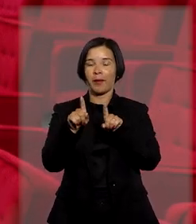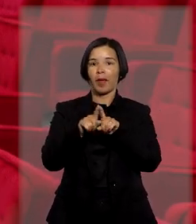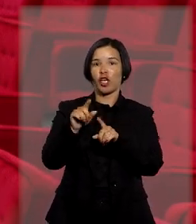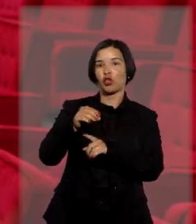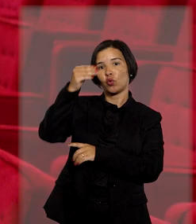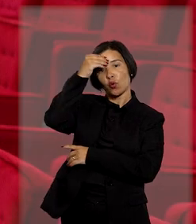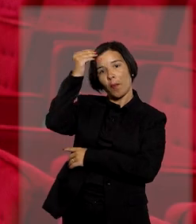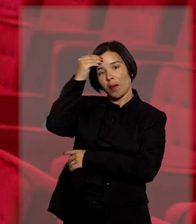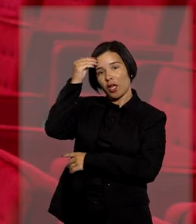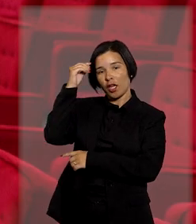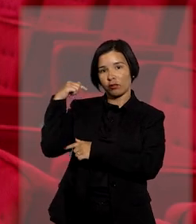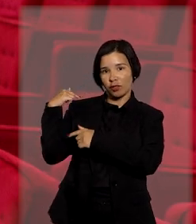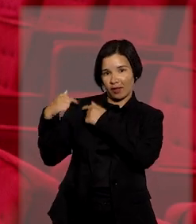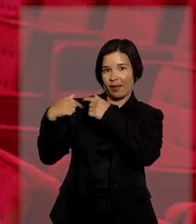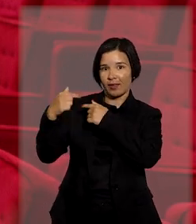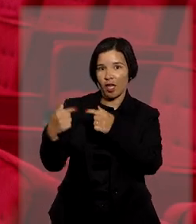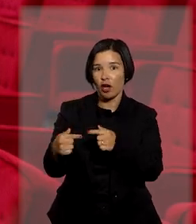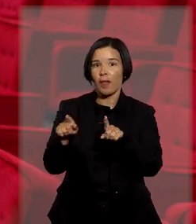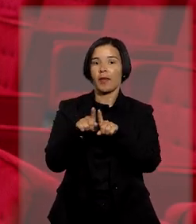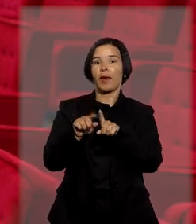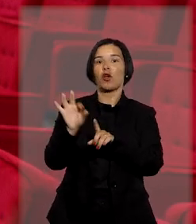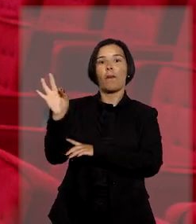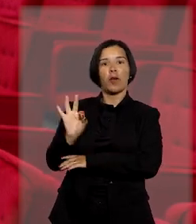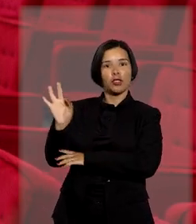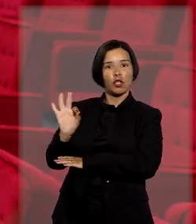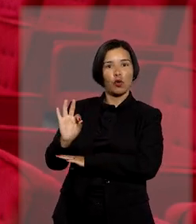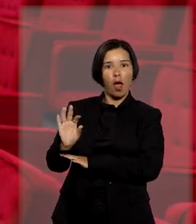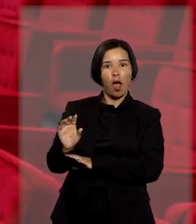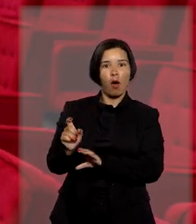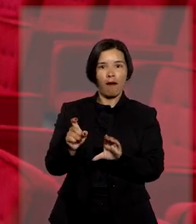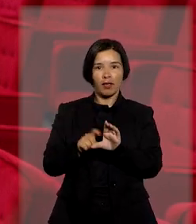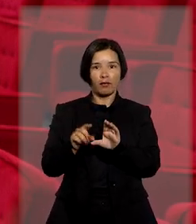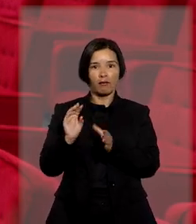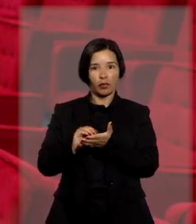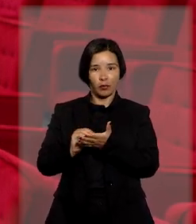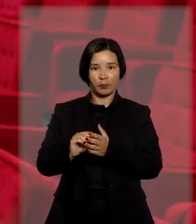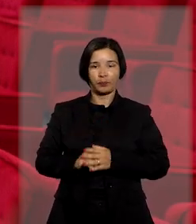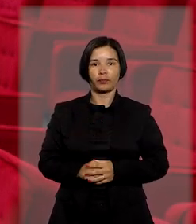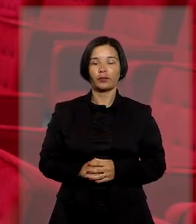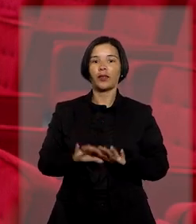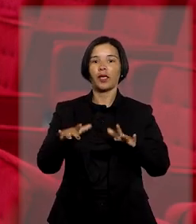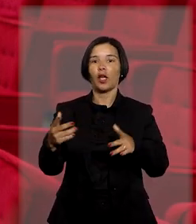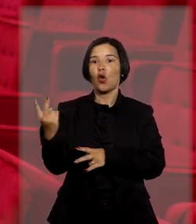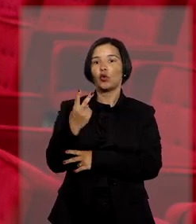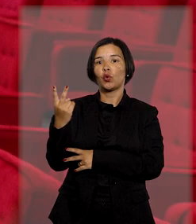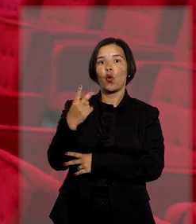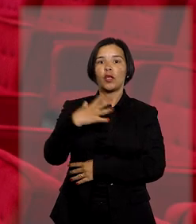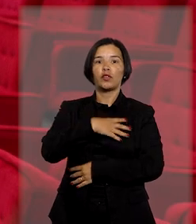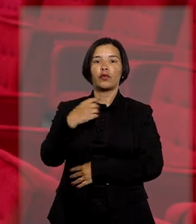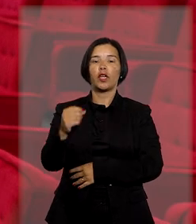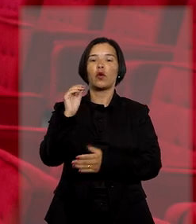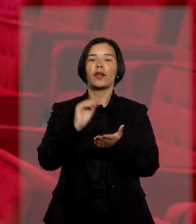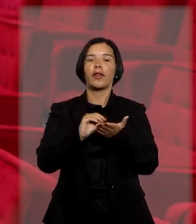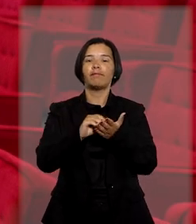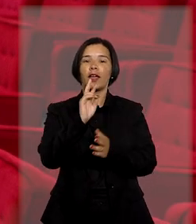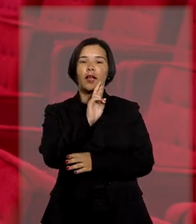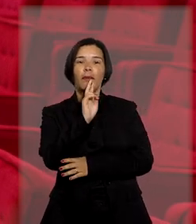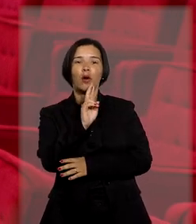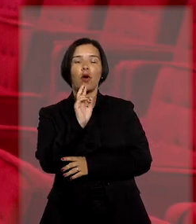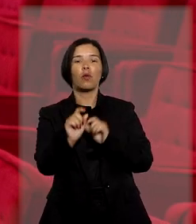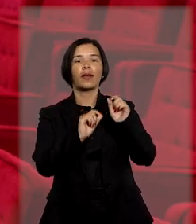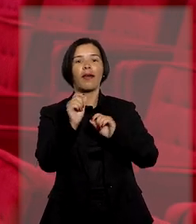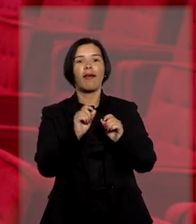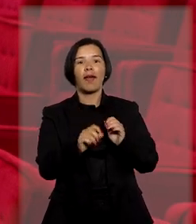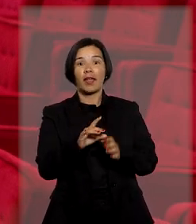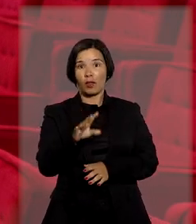testamentários, com o percentual restante. Em ação de inventário, entretanto, duas filhas questionaram a inclusão da legítima